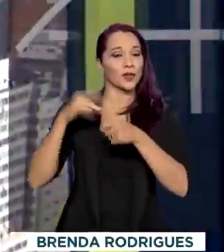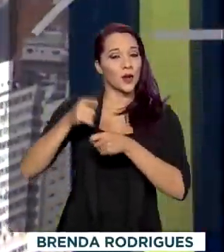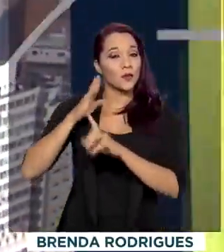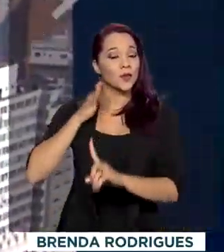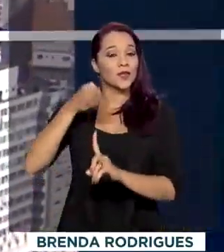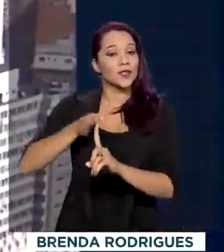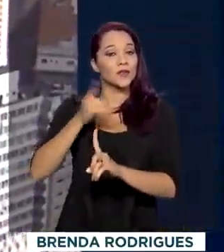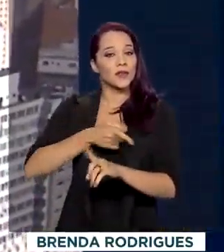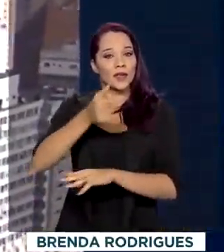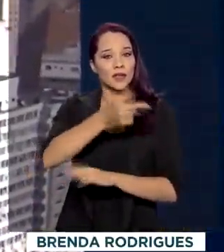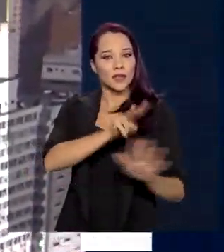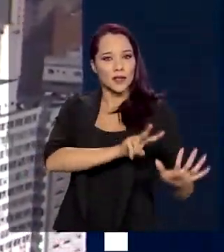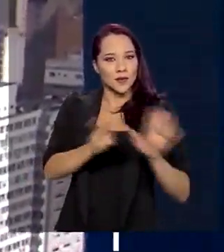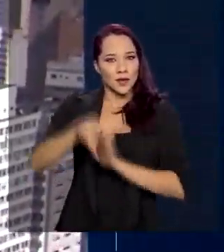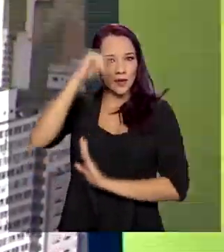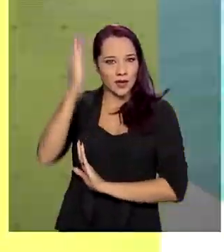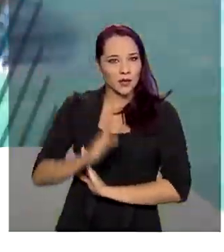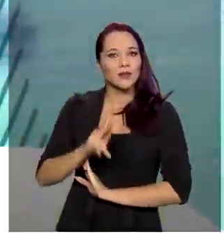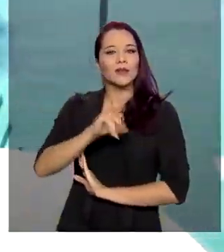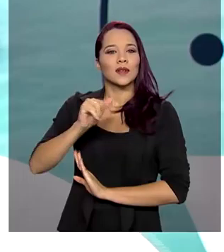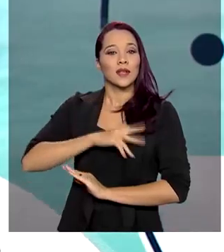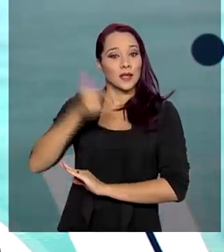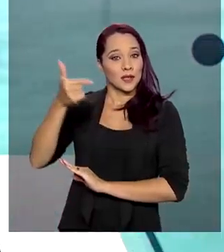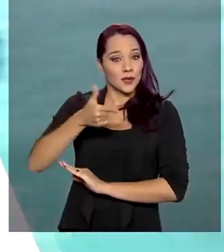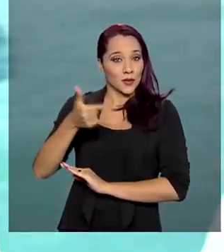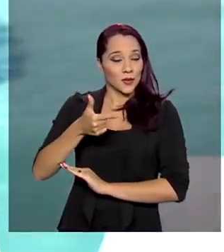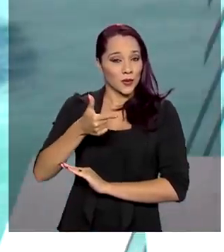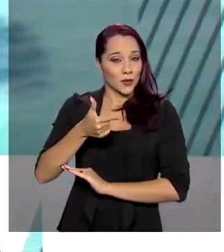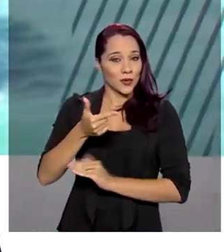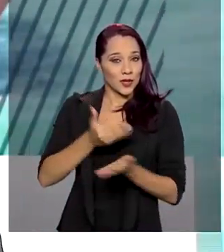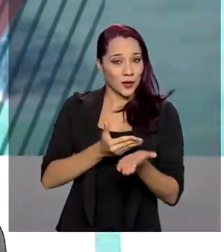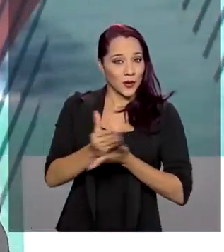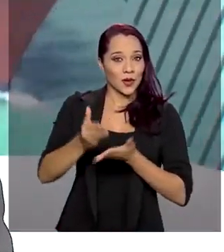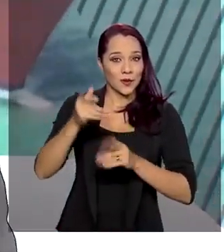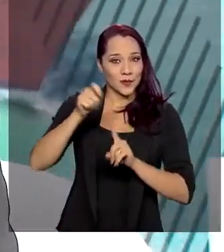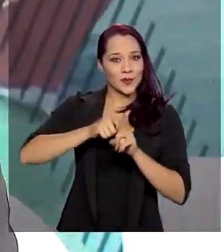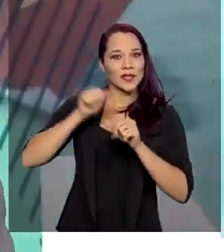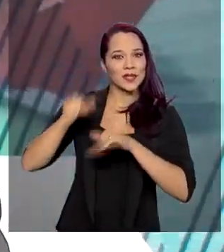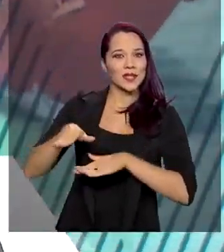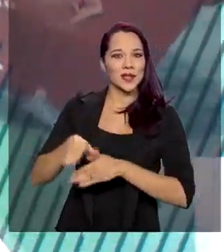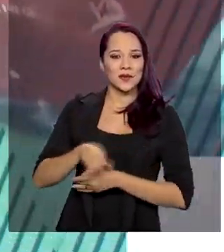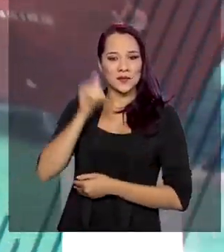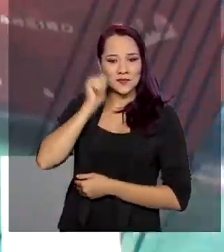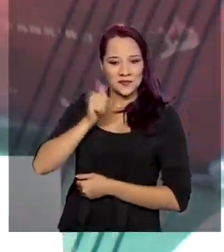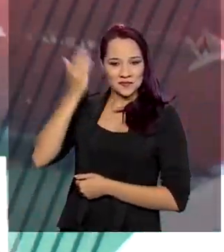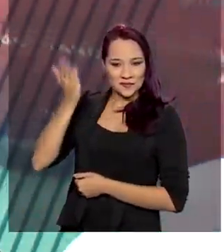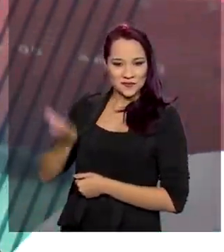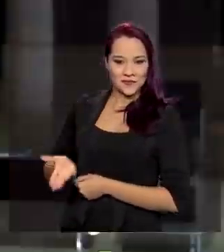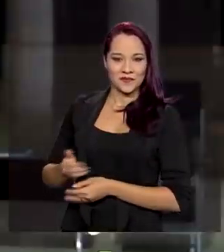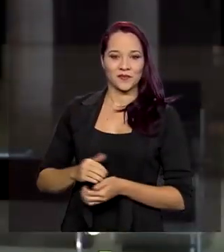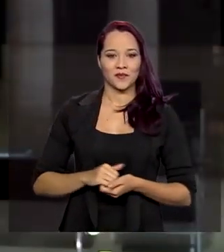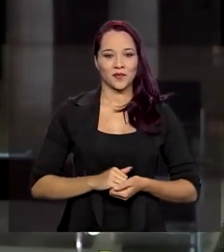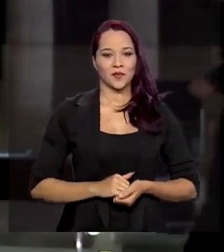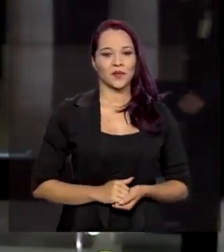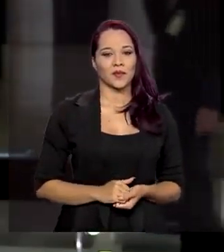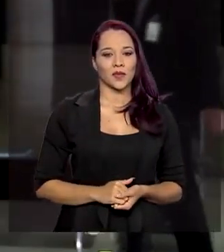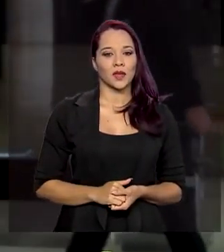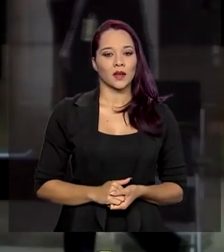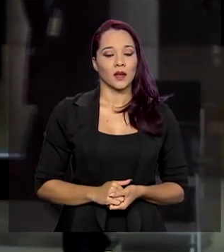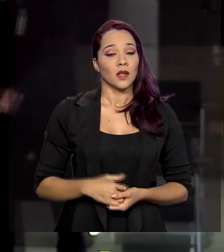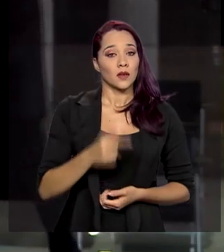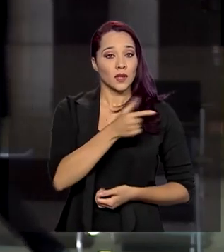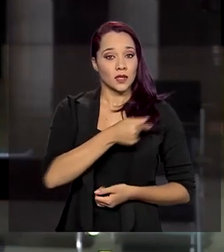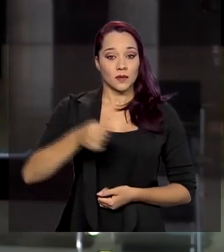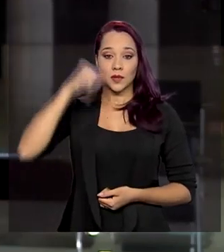objetivos da Semana Brasil, que terá sua segunda edição agora em setembro. Gabriela Noroen. A